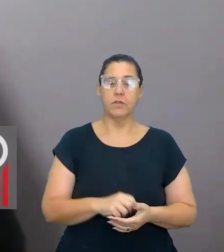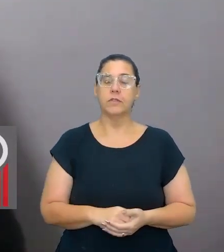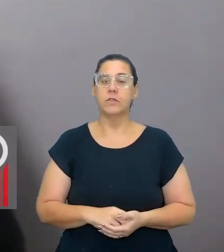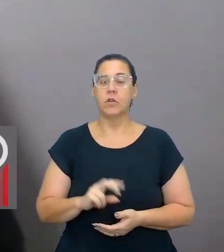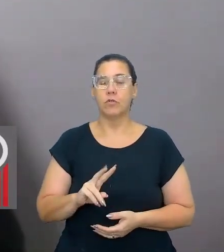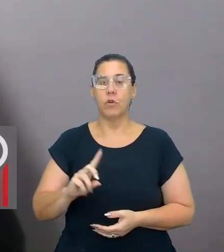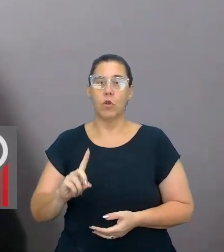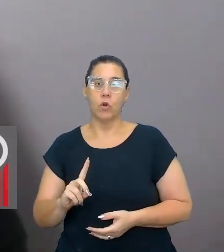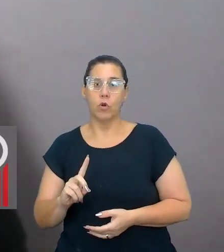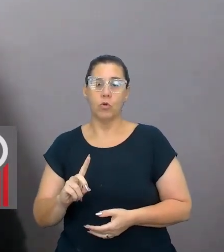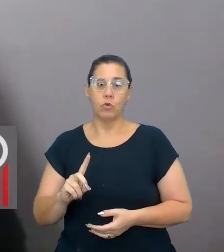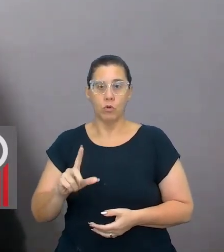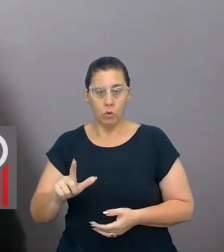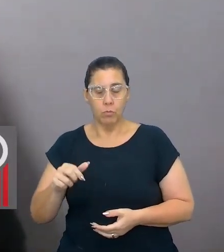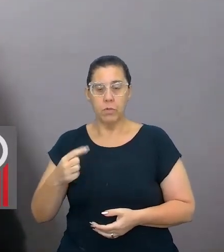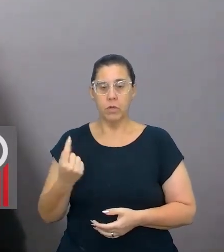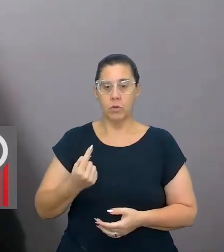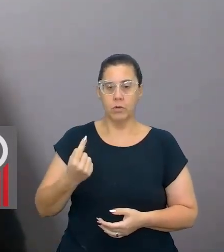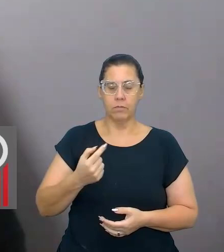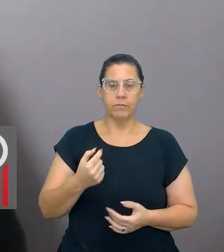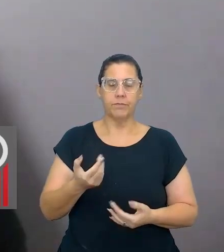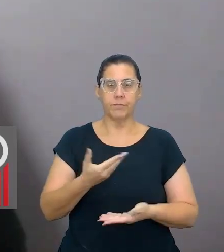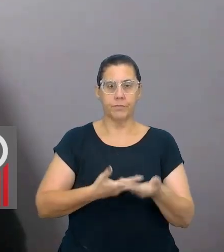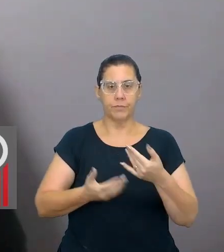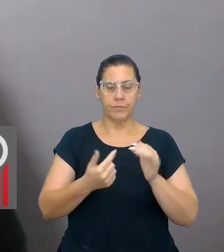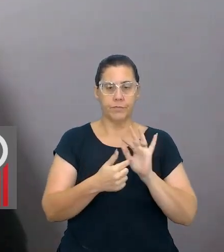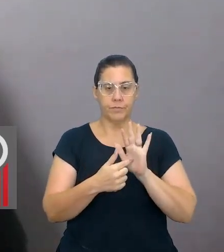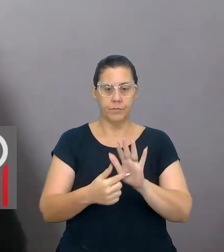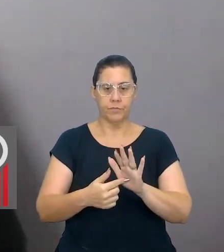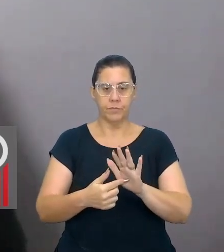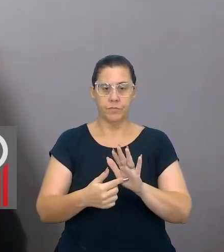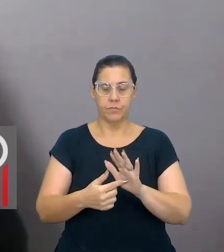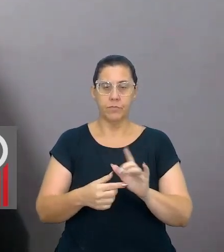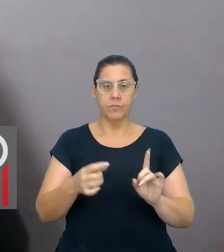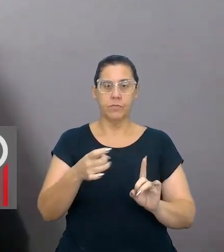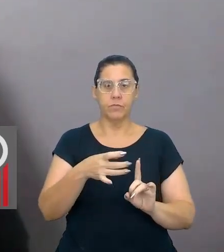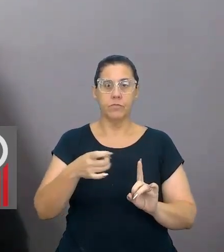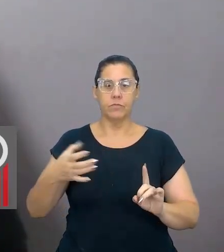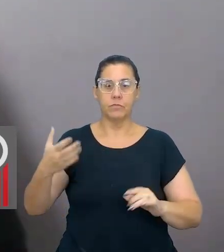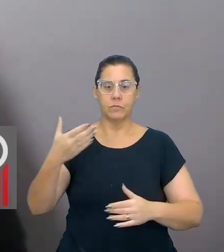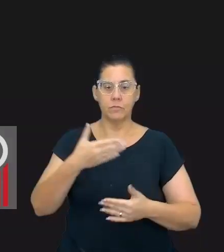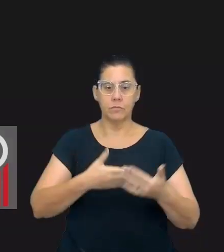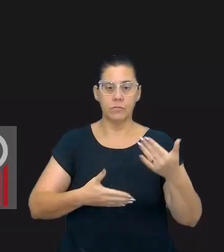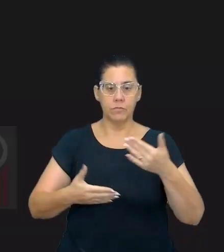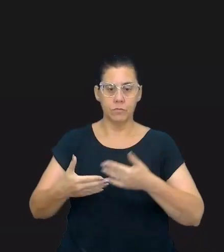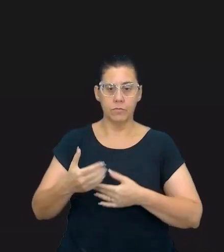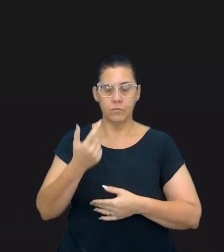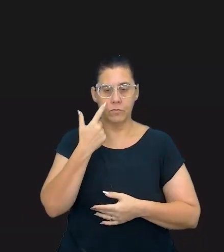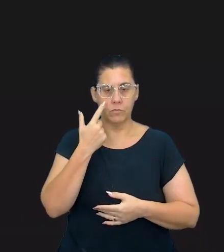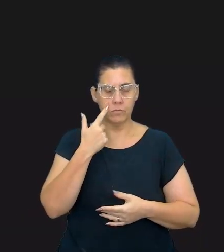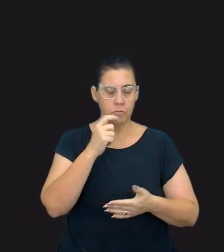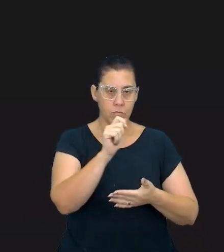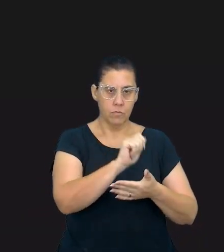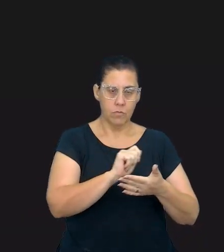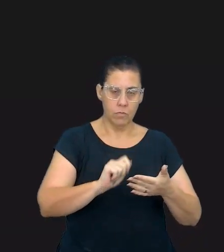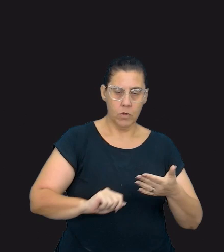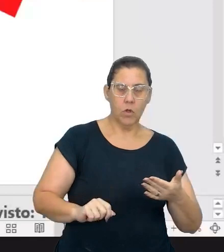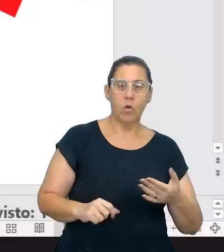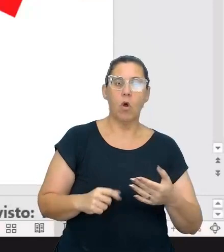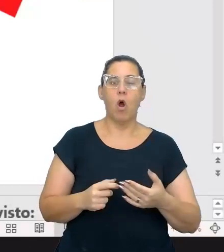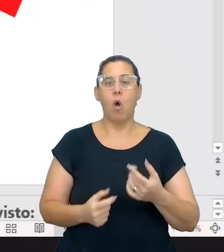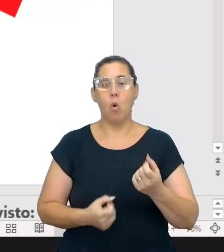Aprender Sempre. Então eu quero compartilhar o meu slide com vocês. Eu gostaria que vocês anotassem alguns pontos